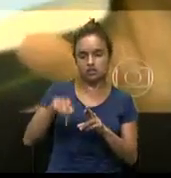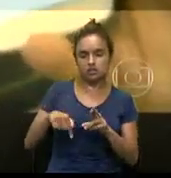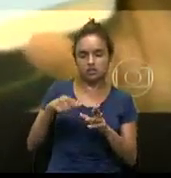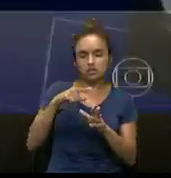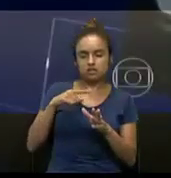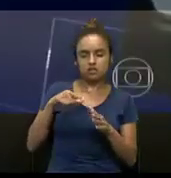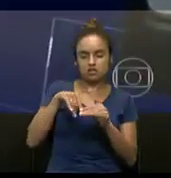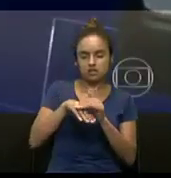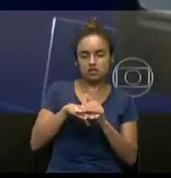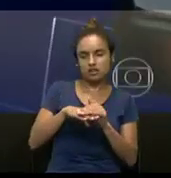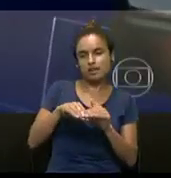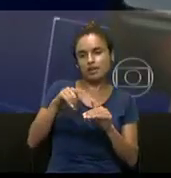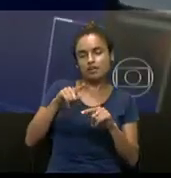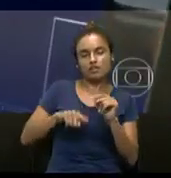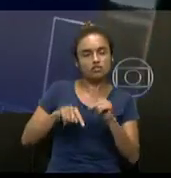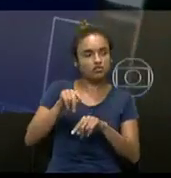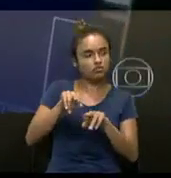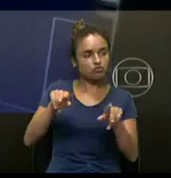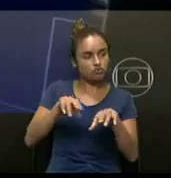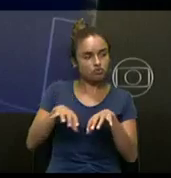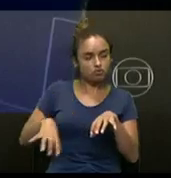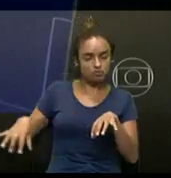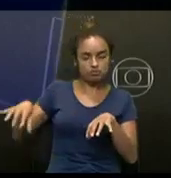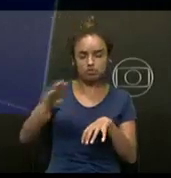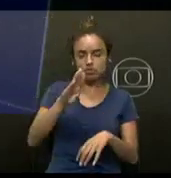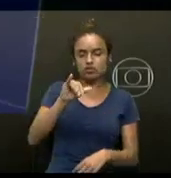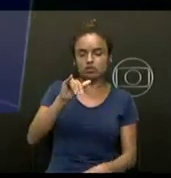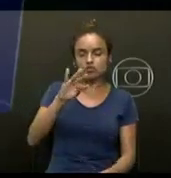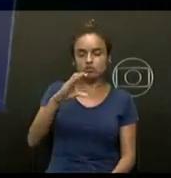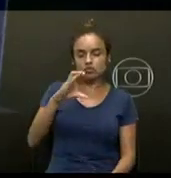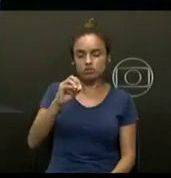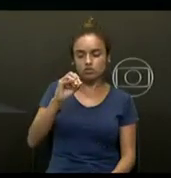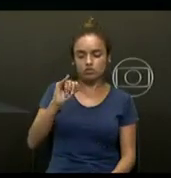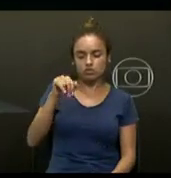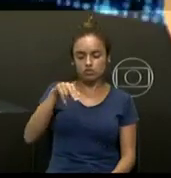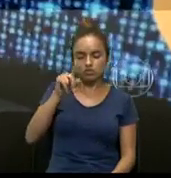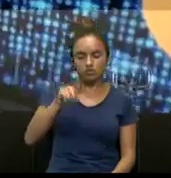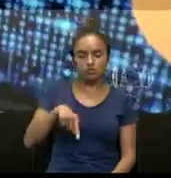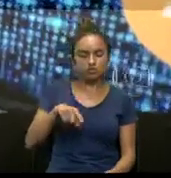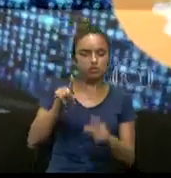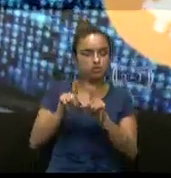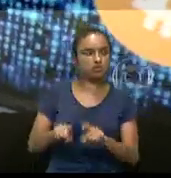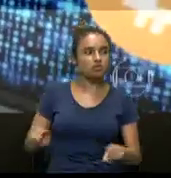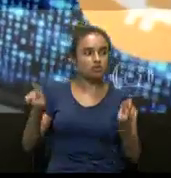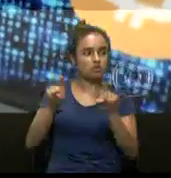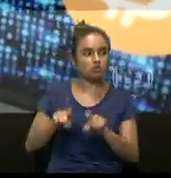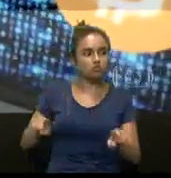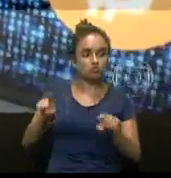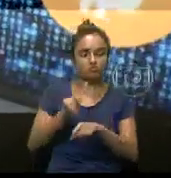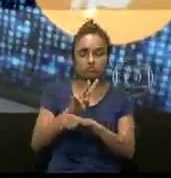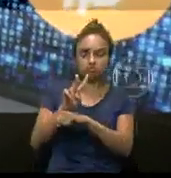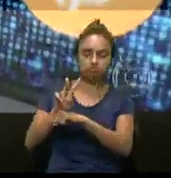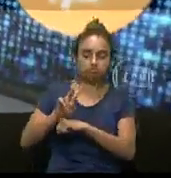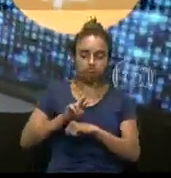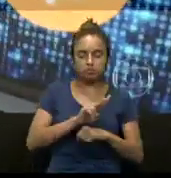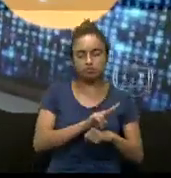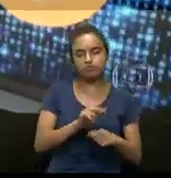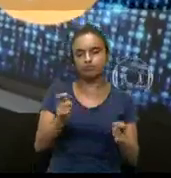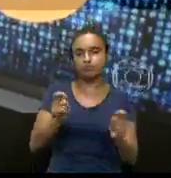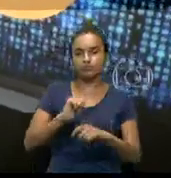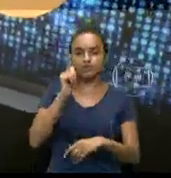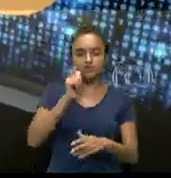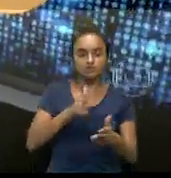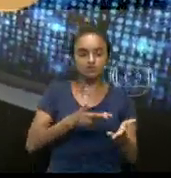mundo. Cada vez que uma bitcoin é usada, os computadores que cuidam da moeda entram em ação para se certificar que a